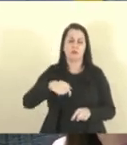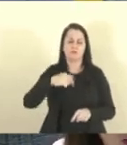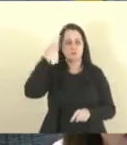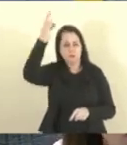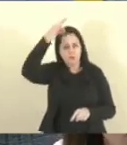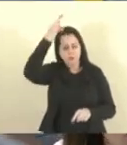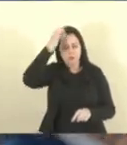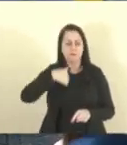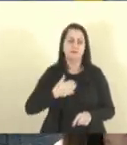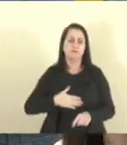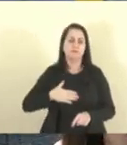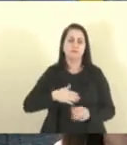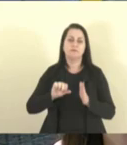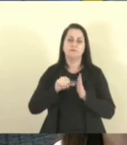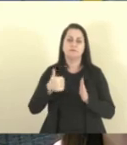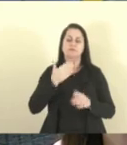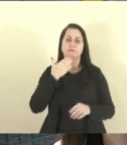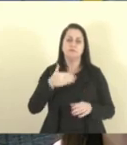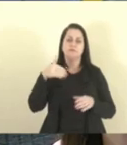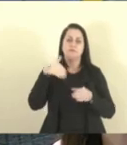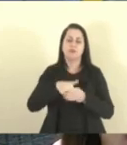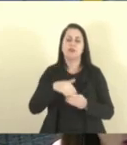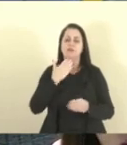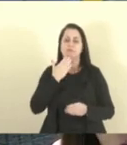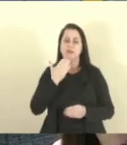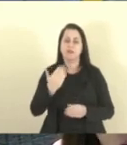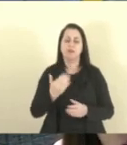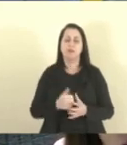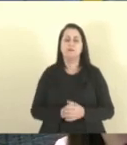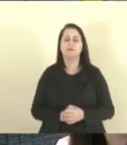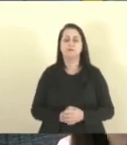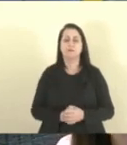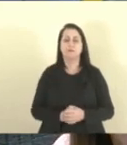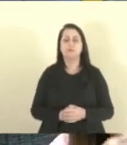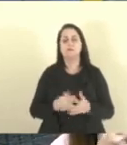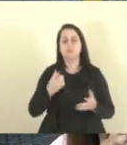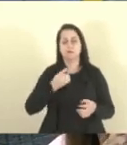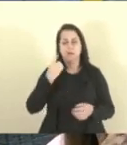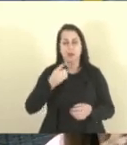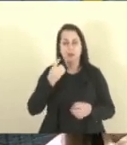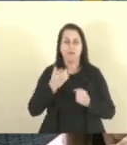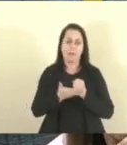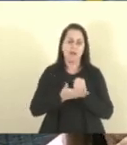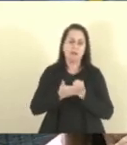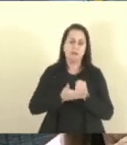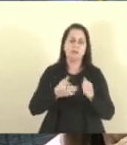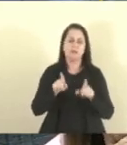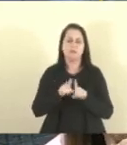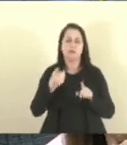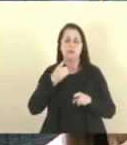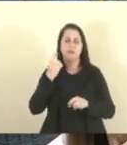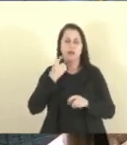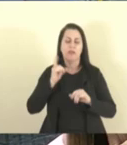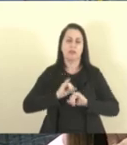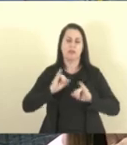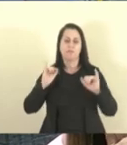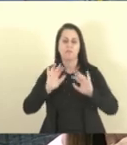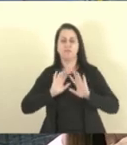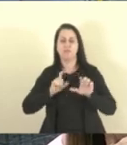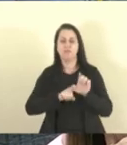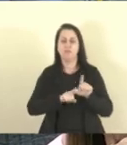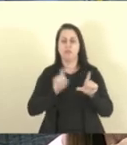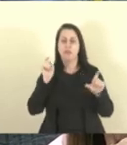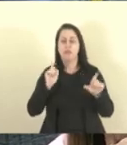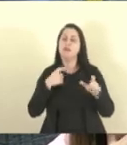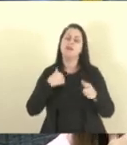gostaria aqui, primeiro, de pedir o voto favorável, tanto dos deputados da base como os deputados independentes. E não tenho